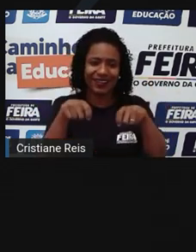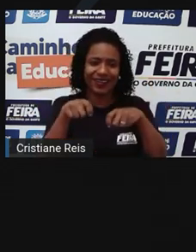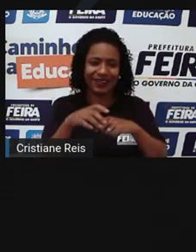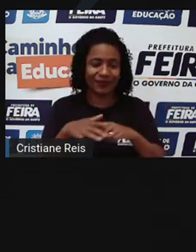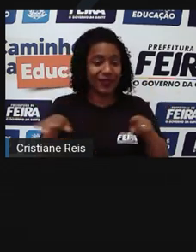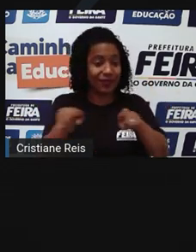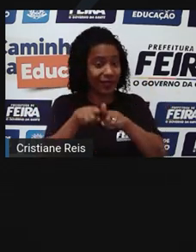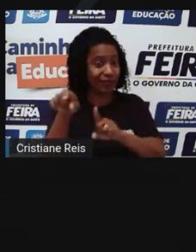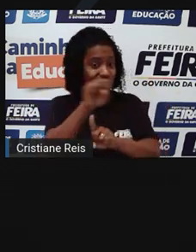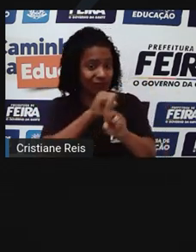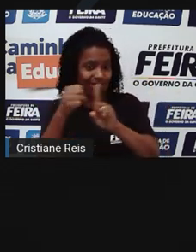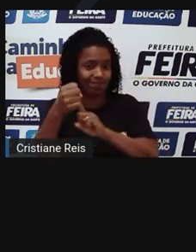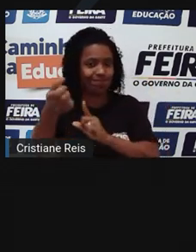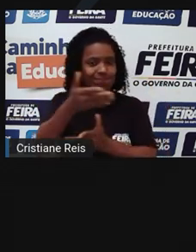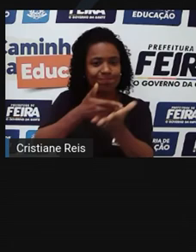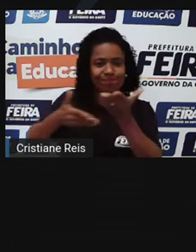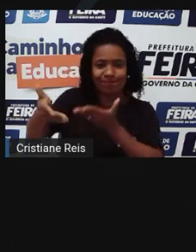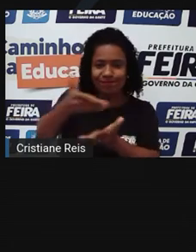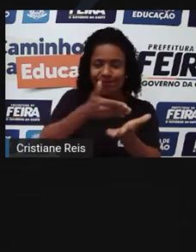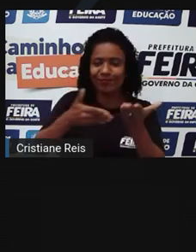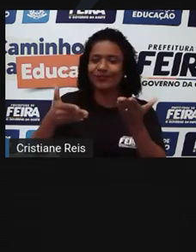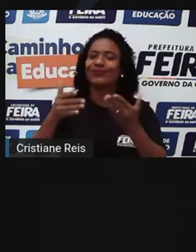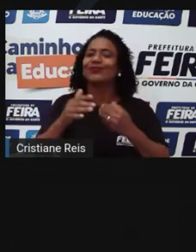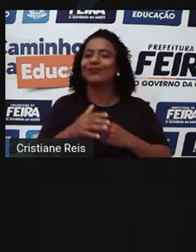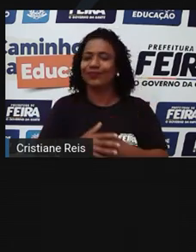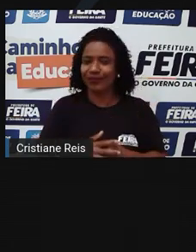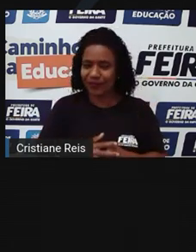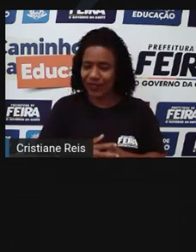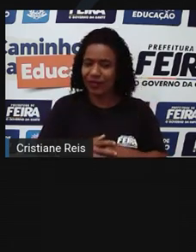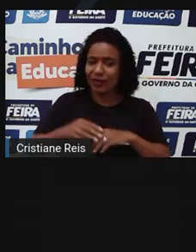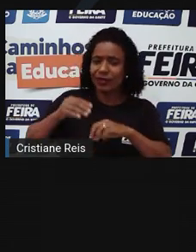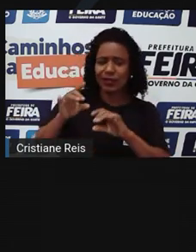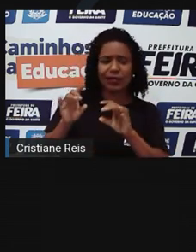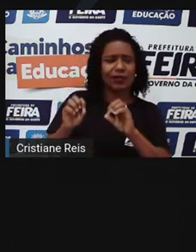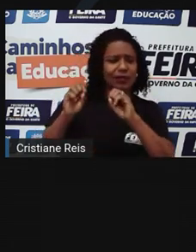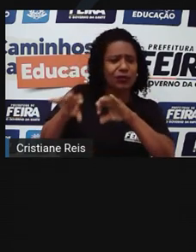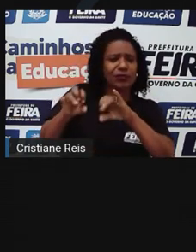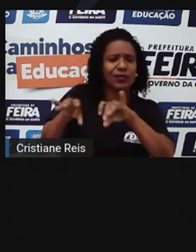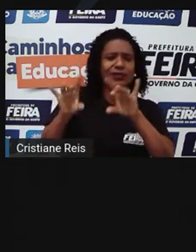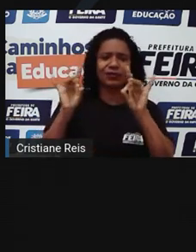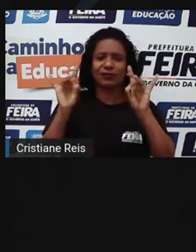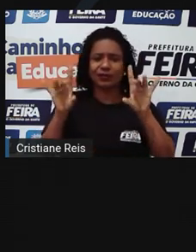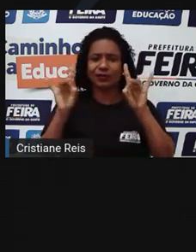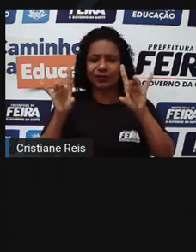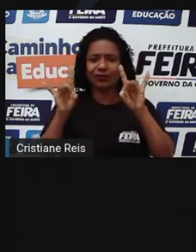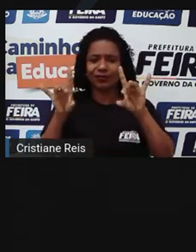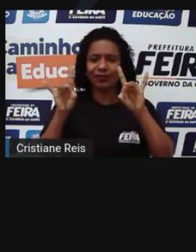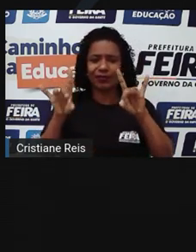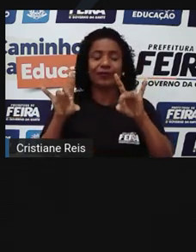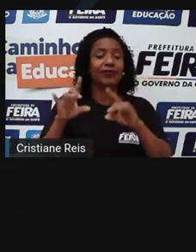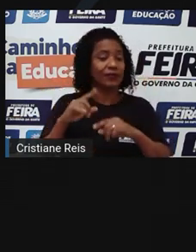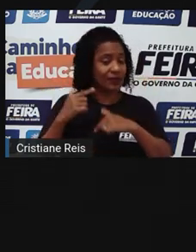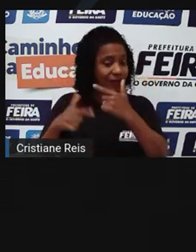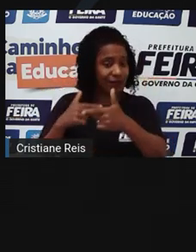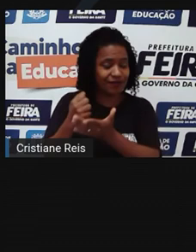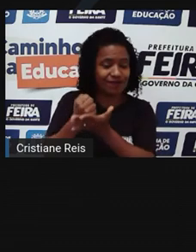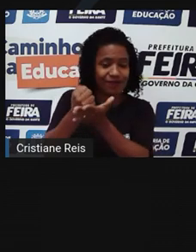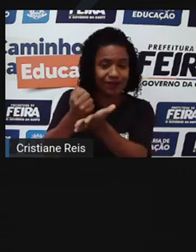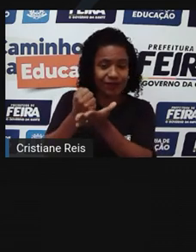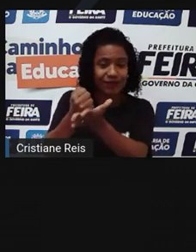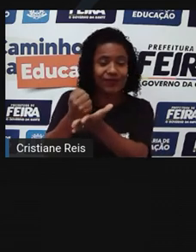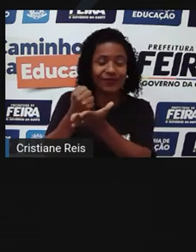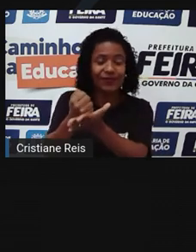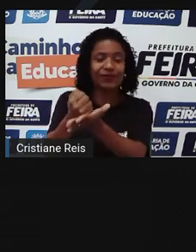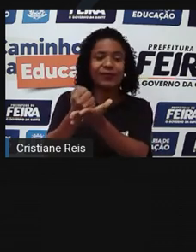sociedade. 12. Educação especial, modalidade caracterizada pela oferta de serviços educacionais